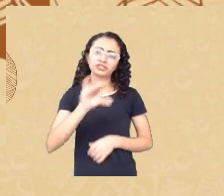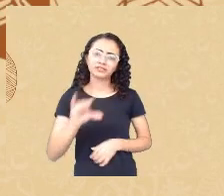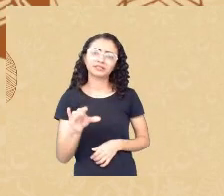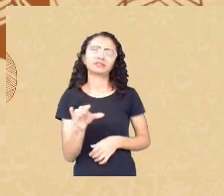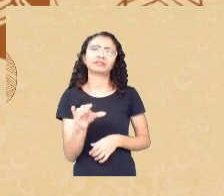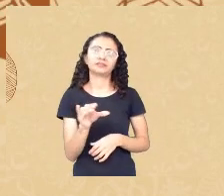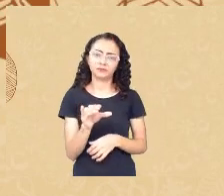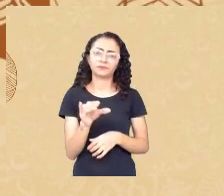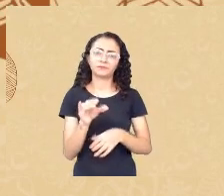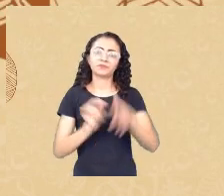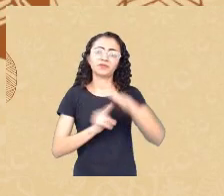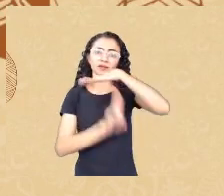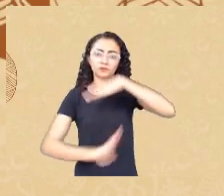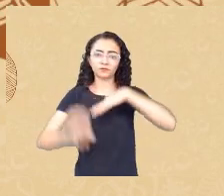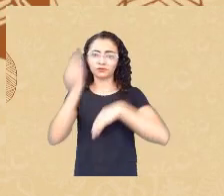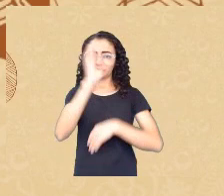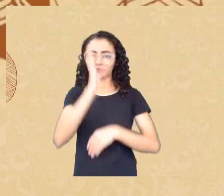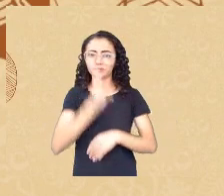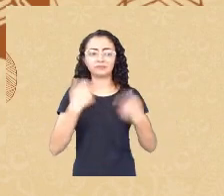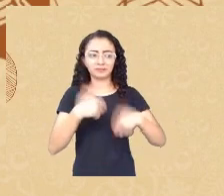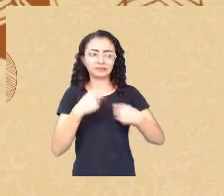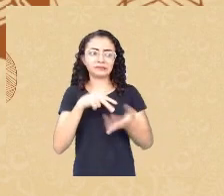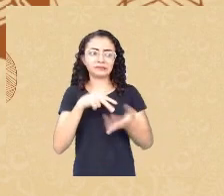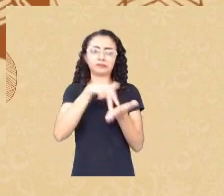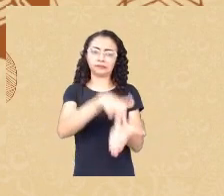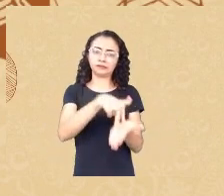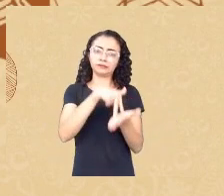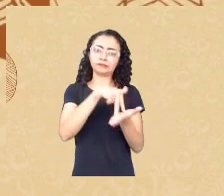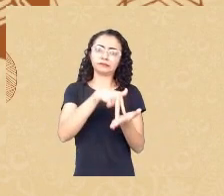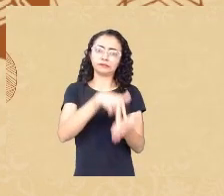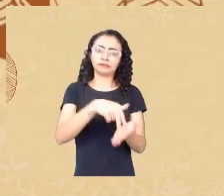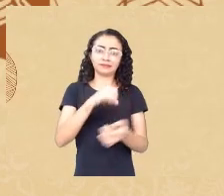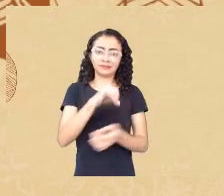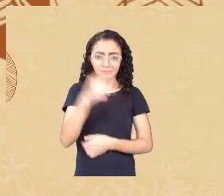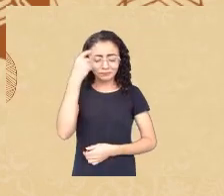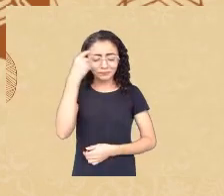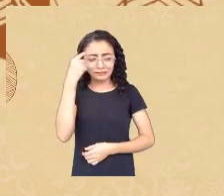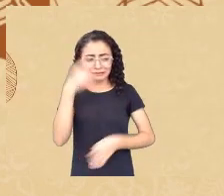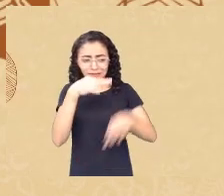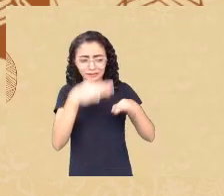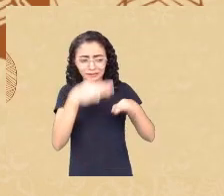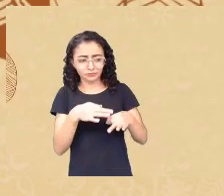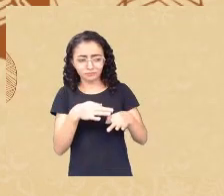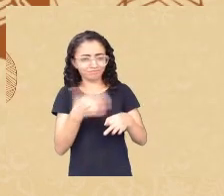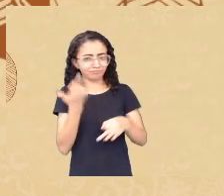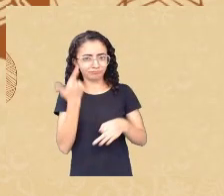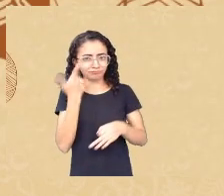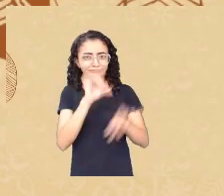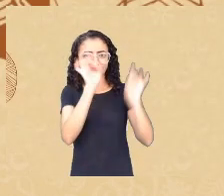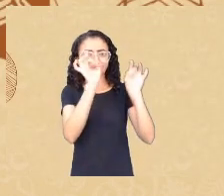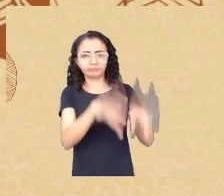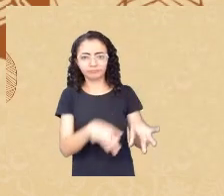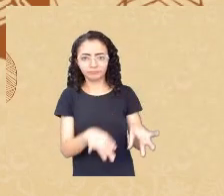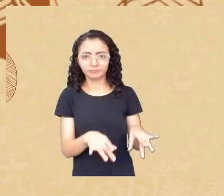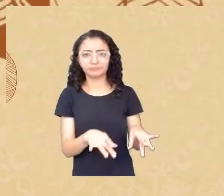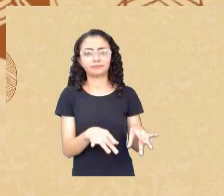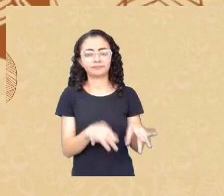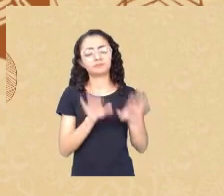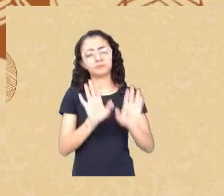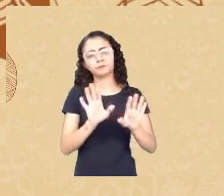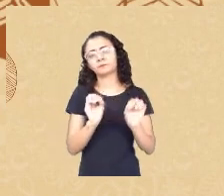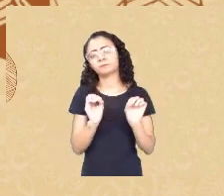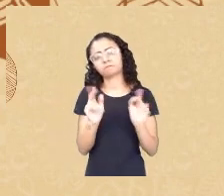porque se a gente parar para pensar segue não nesse negócio mas enfim fico muito feliz com as